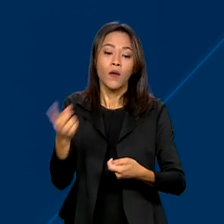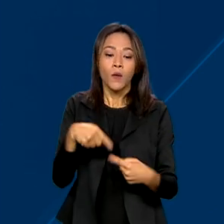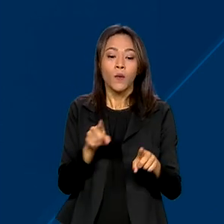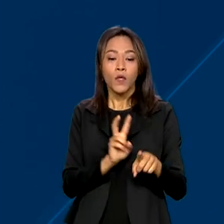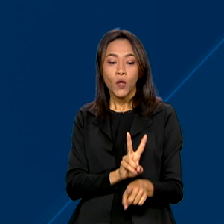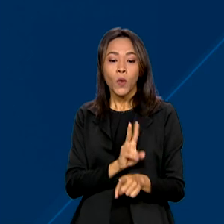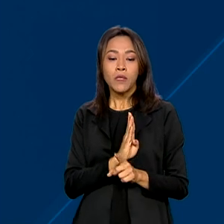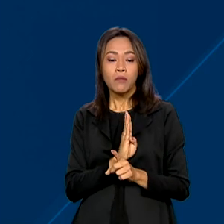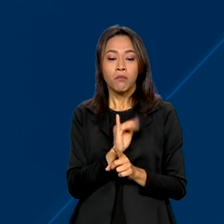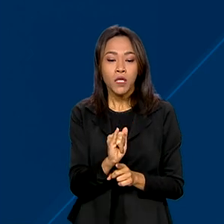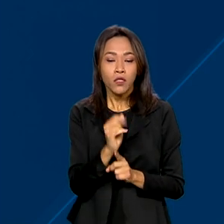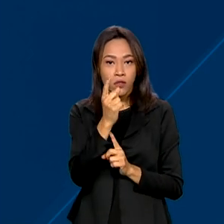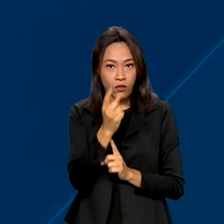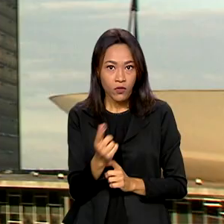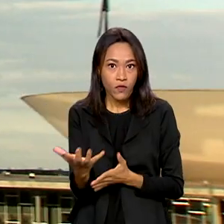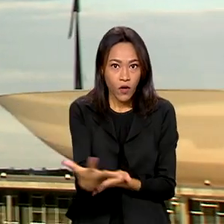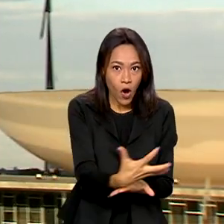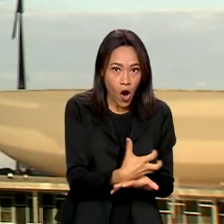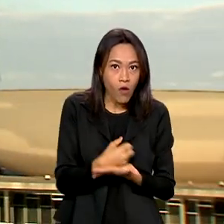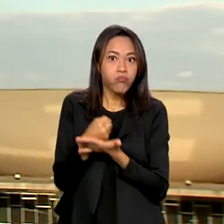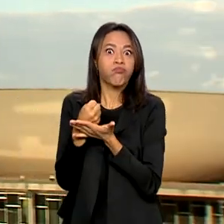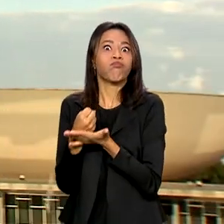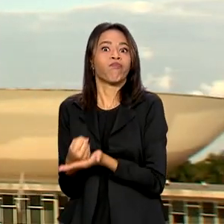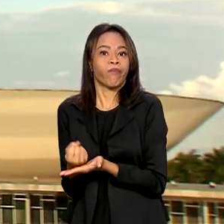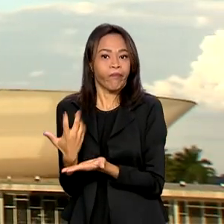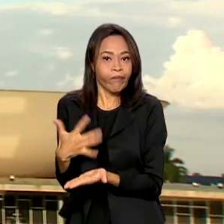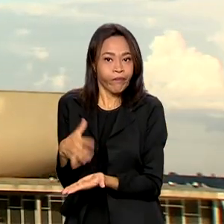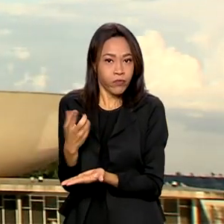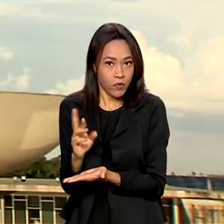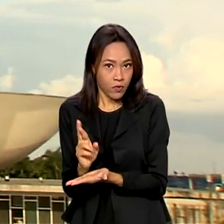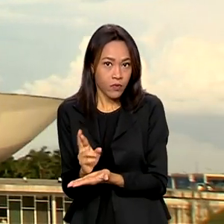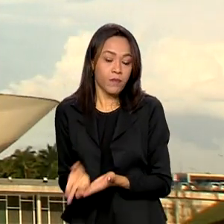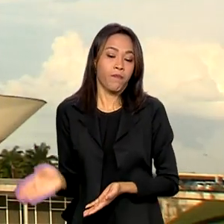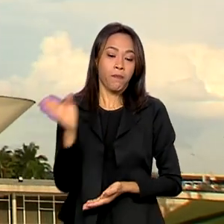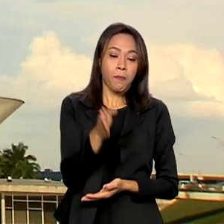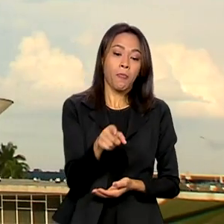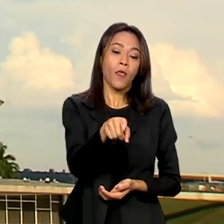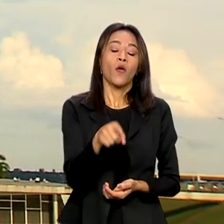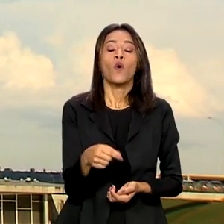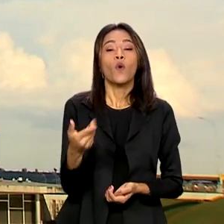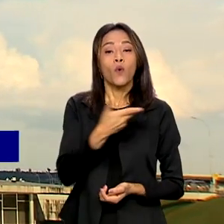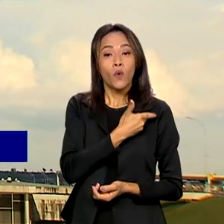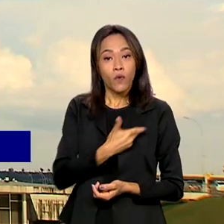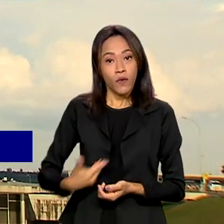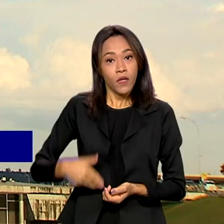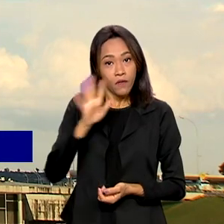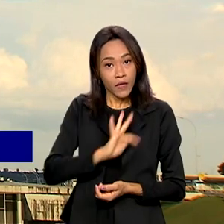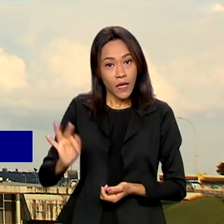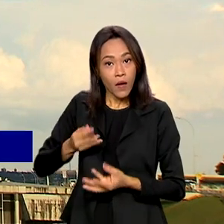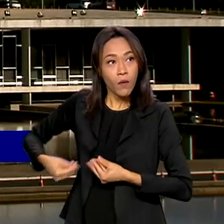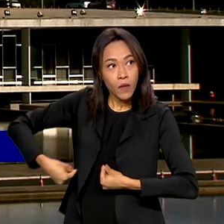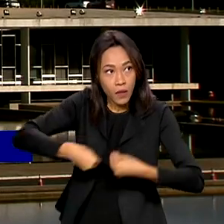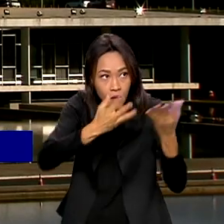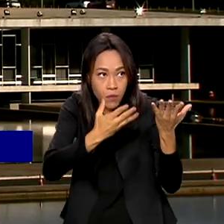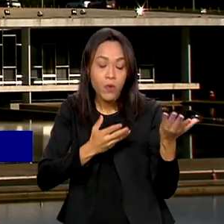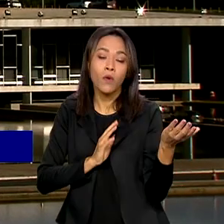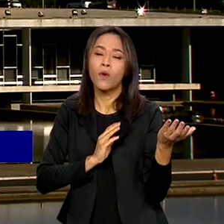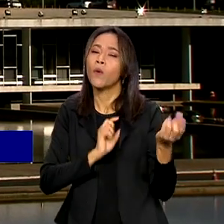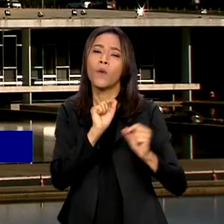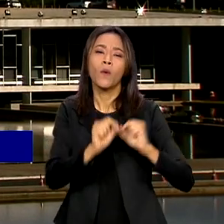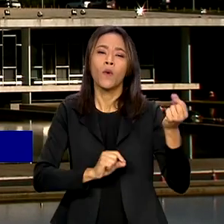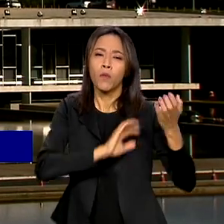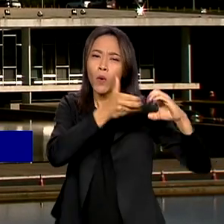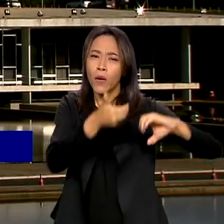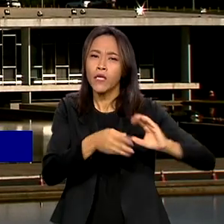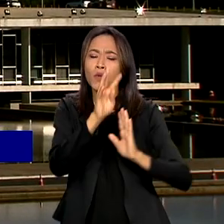reais de investigados. Em outra frente de atuação, o governo federal encaminhou ao Congresso Nacional projeto de lei